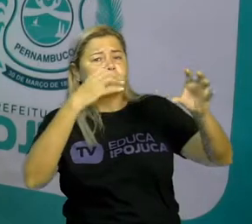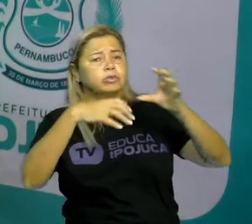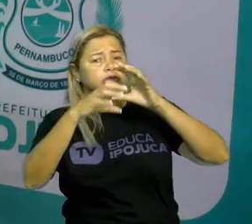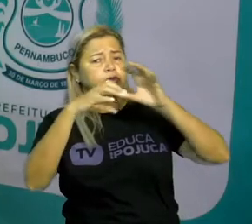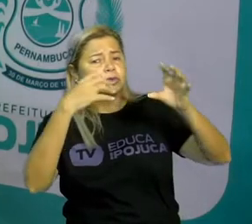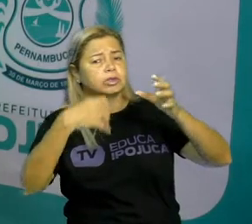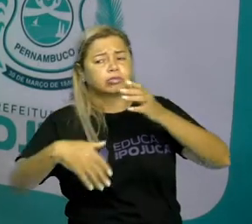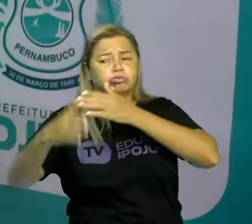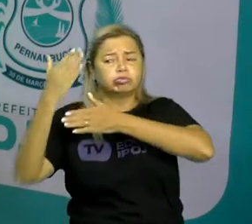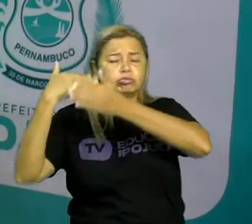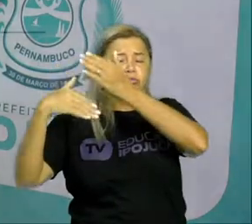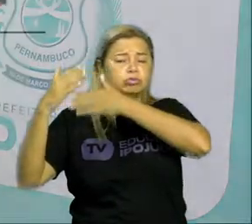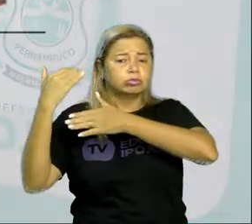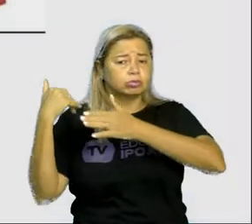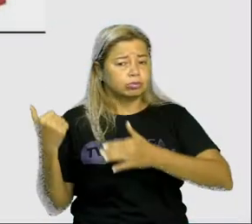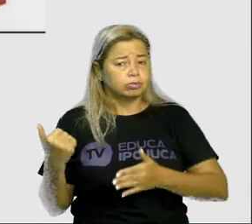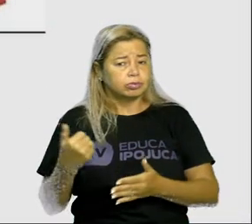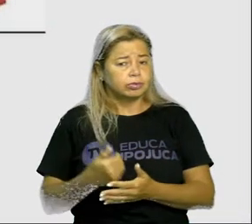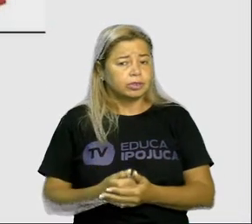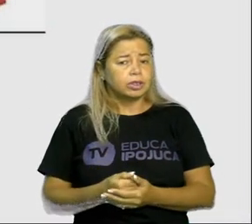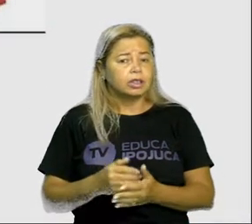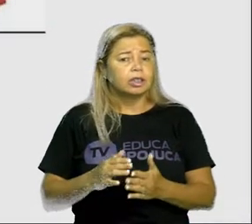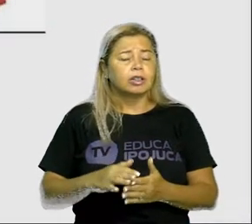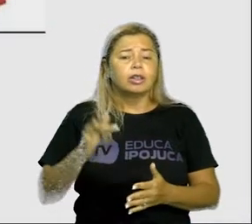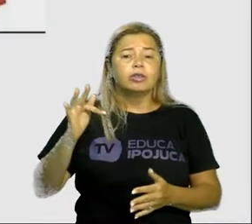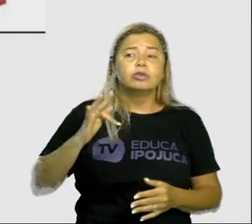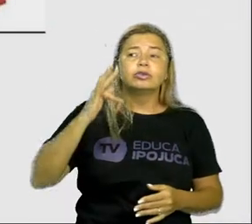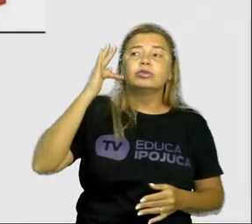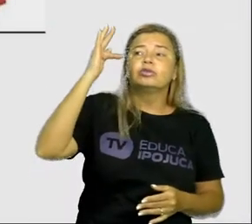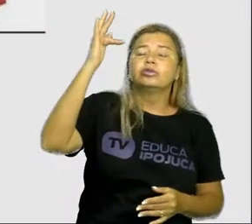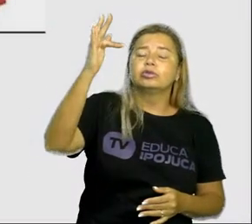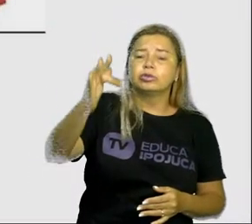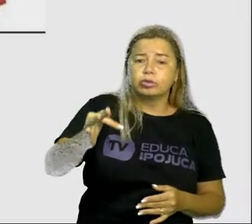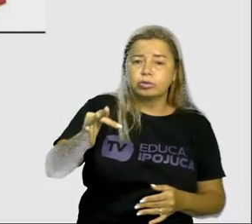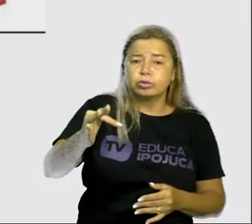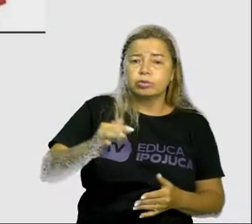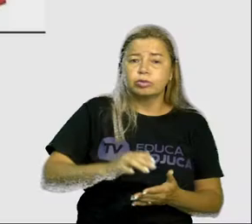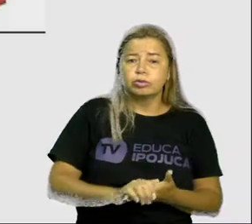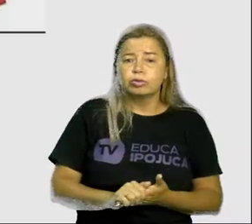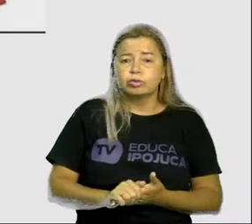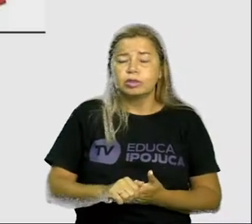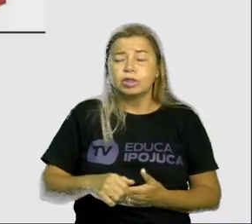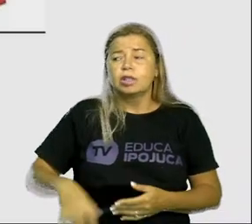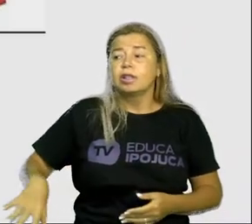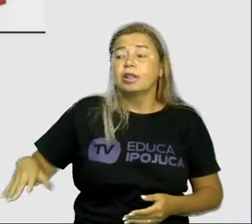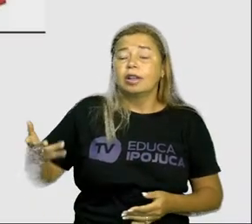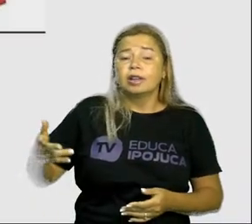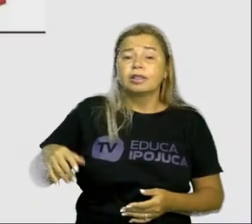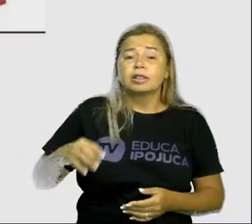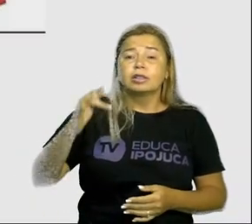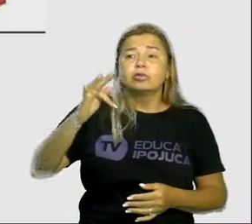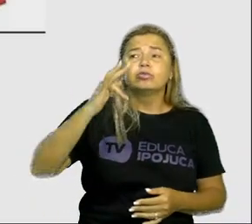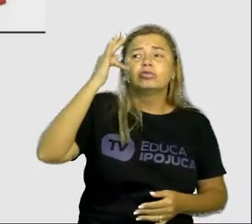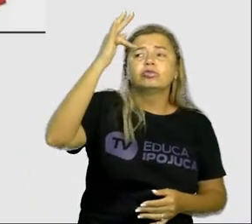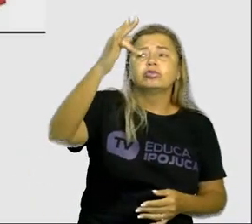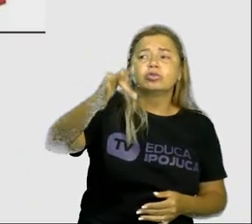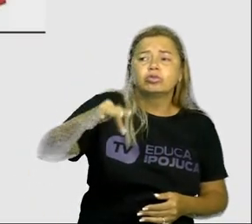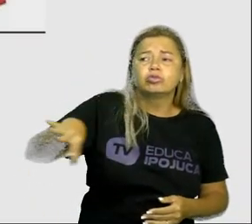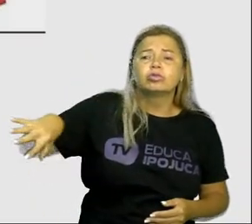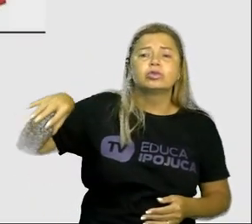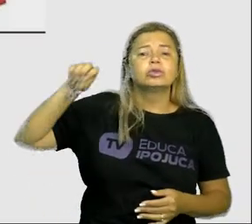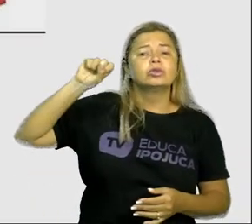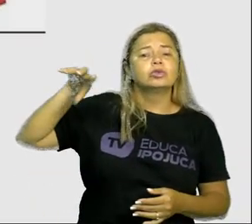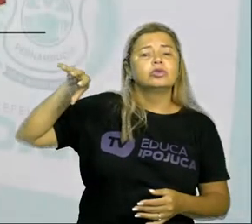perfeito Já o futuro do presente do indicativo A gente tem Eu ouvirei música Se eu